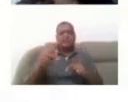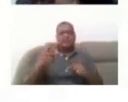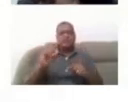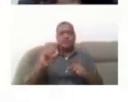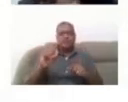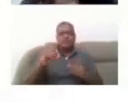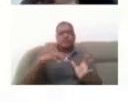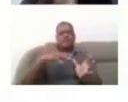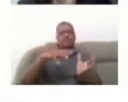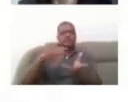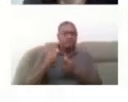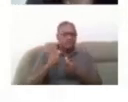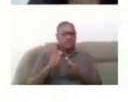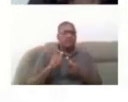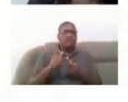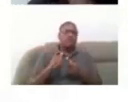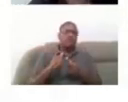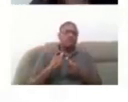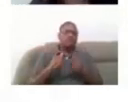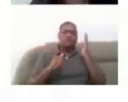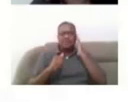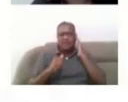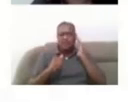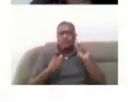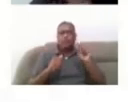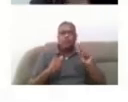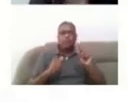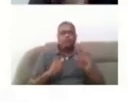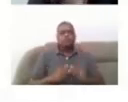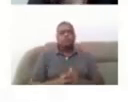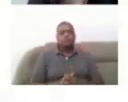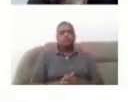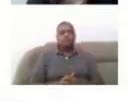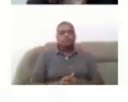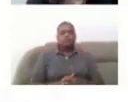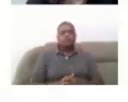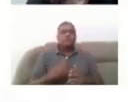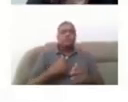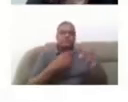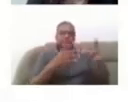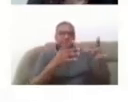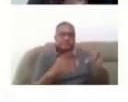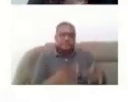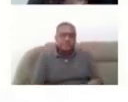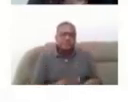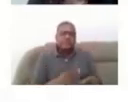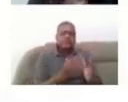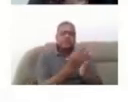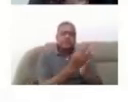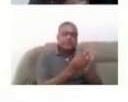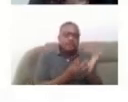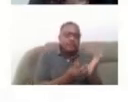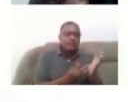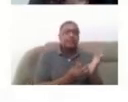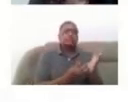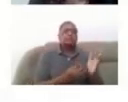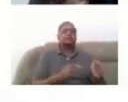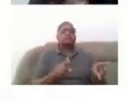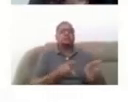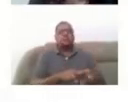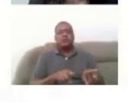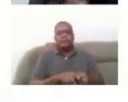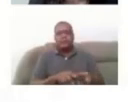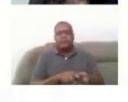Então, ao detalharmos um texto, ao darmos várias possibilidades